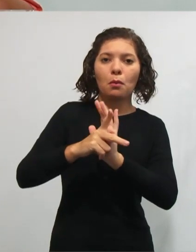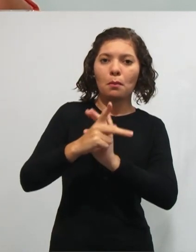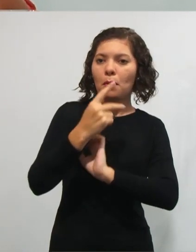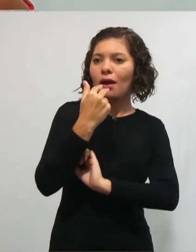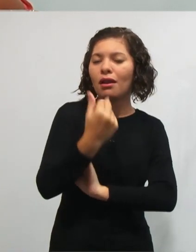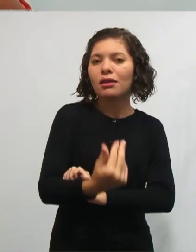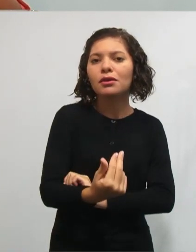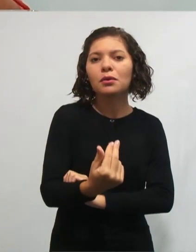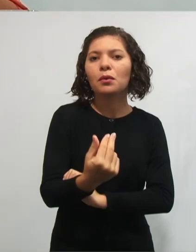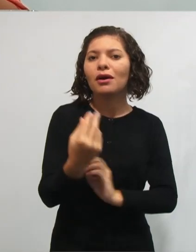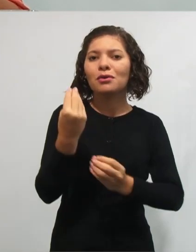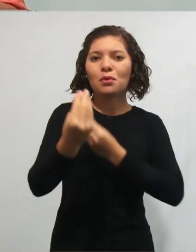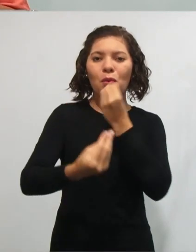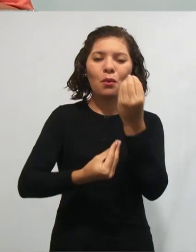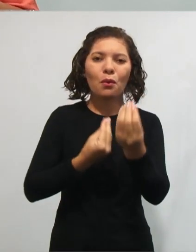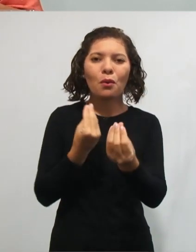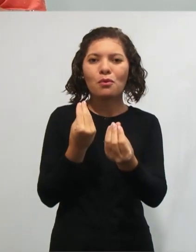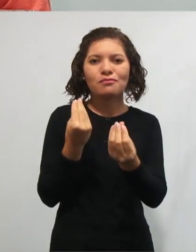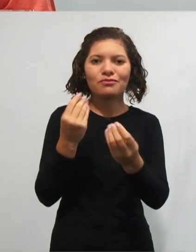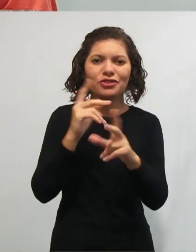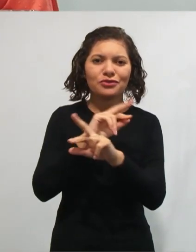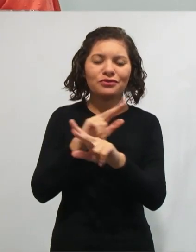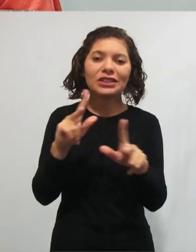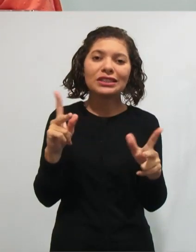manifestam de maneira diferenciada.